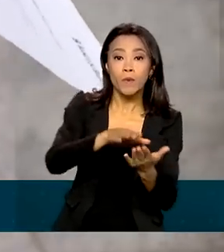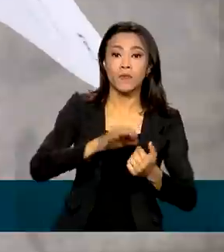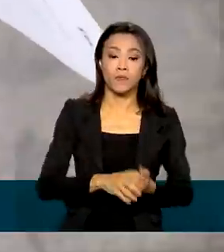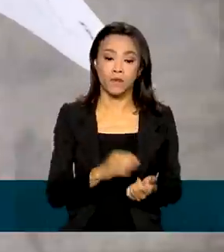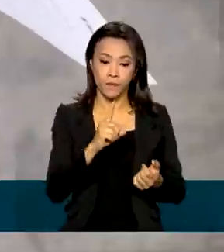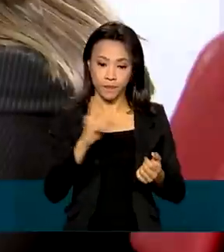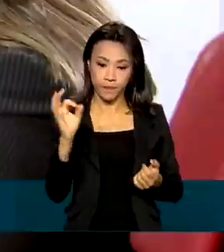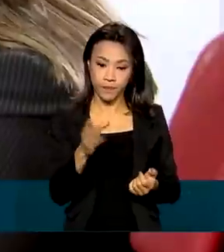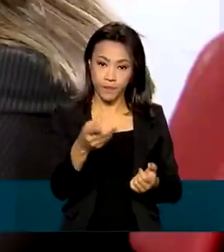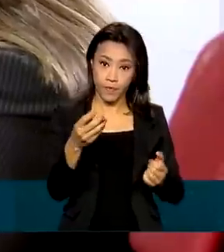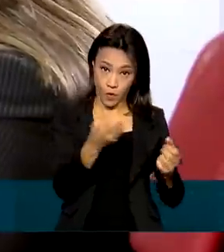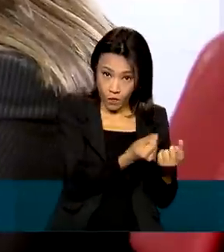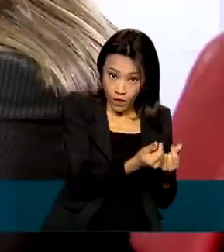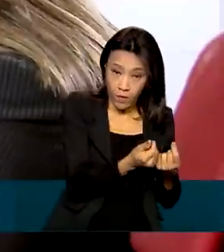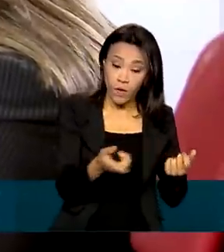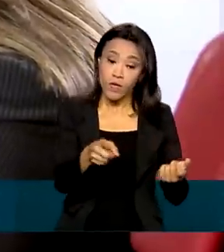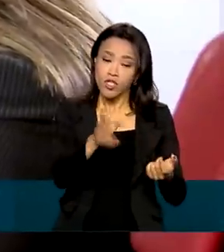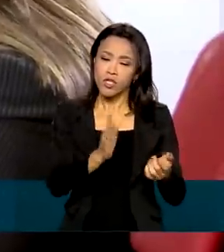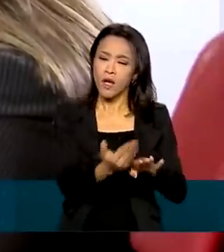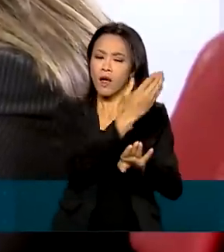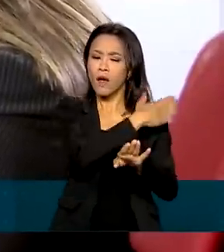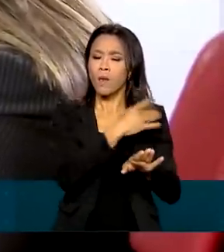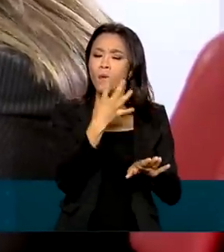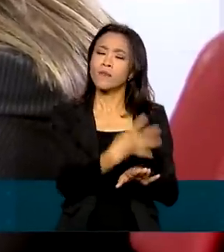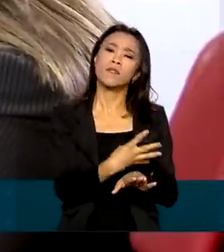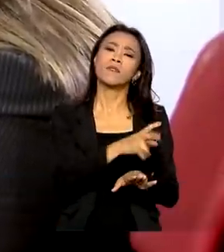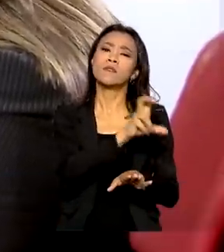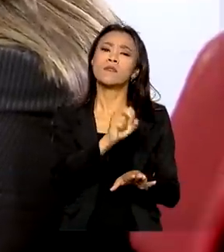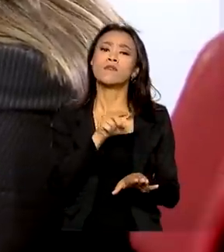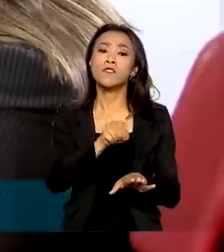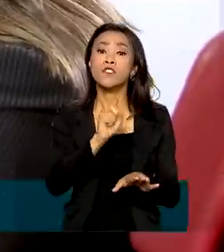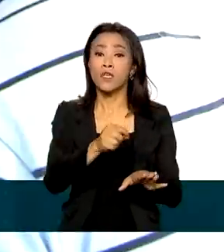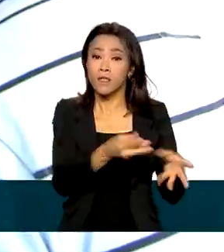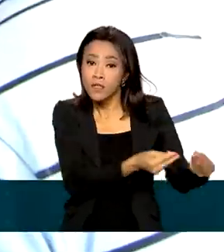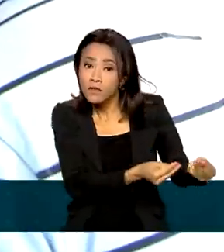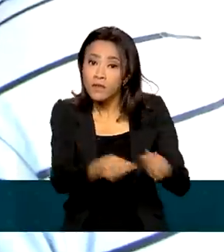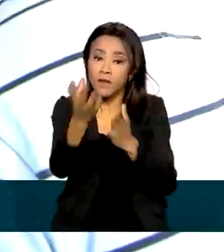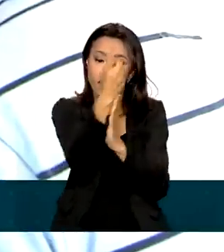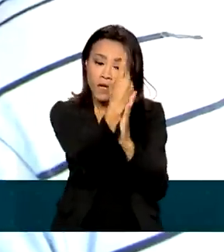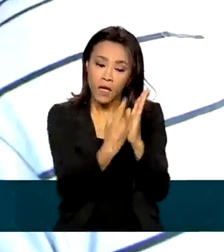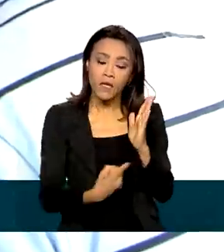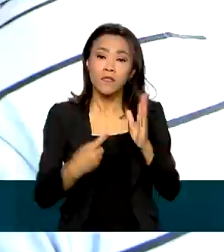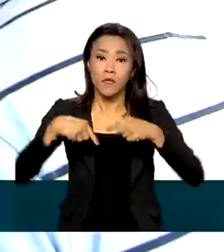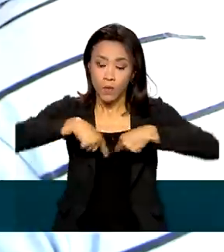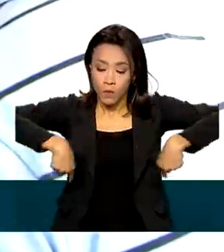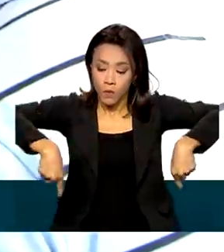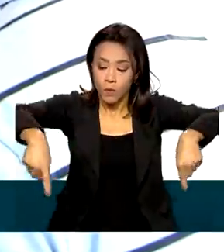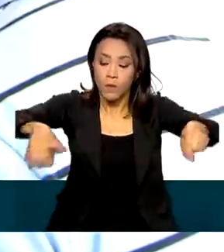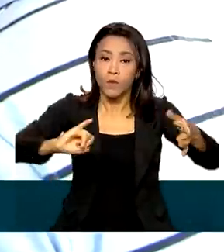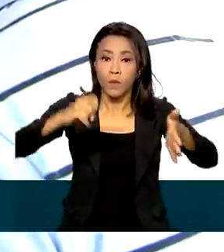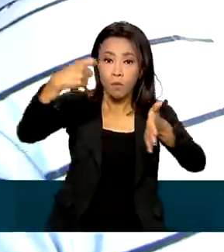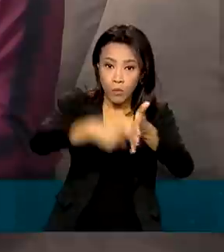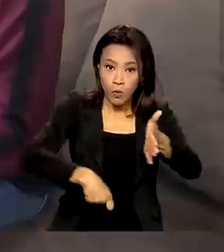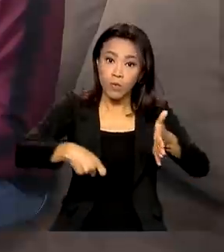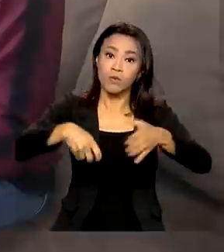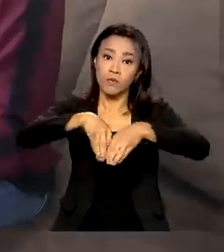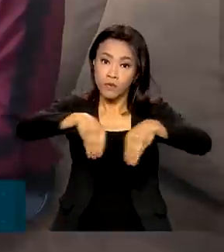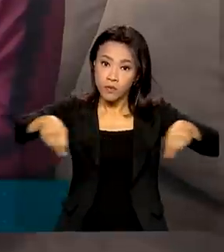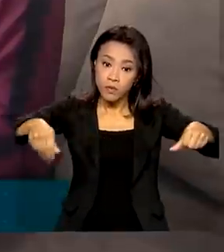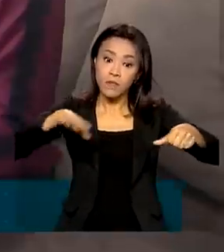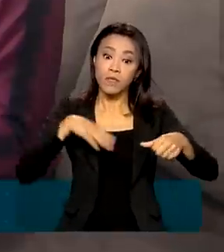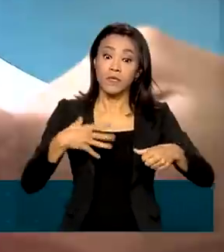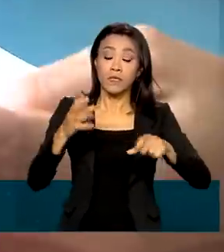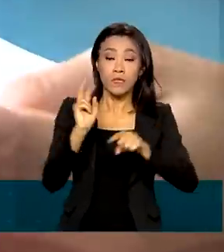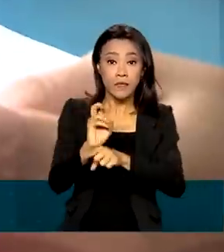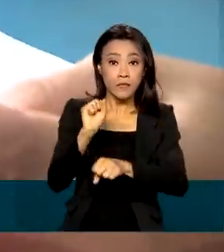contribuintes já tinham enviado a declaração do ITR à Receita Federal, que espera receber cerca de 6